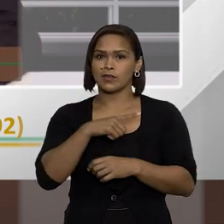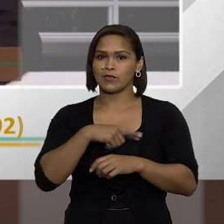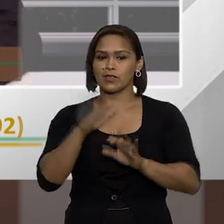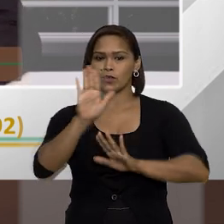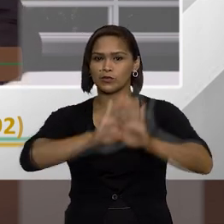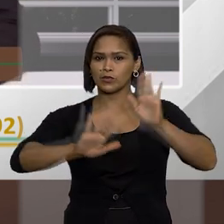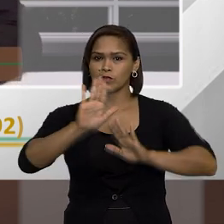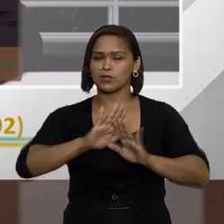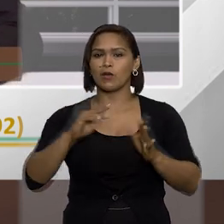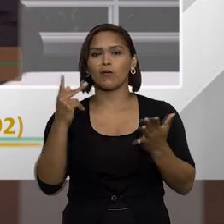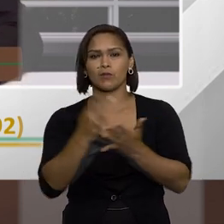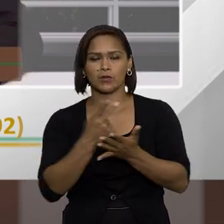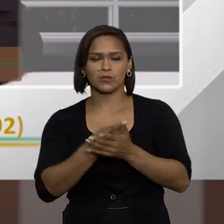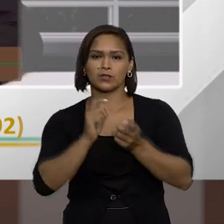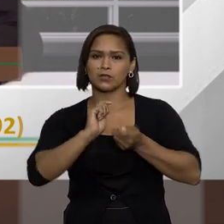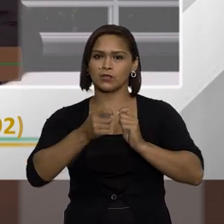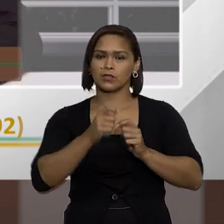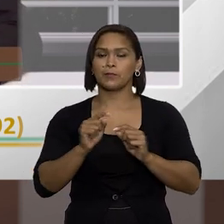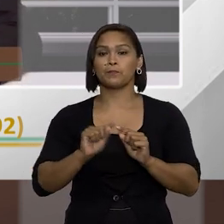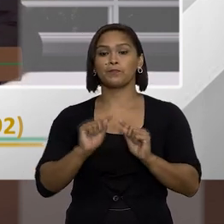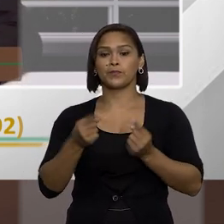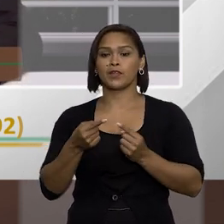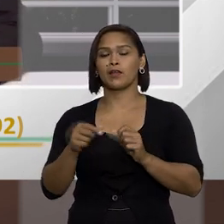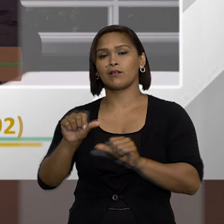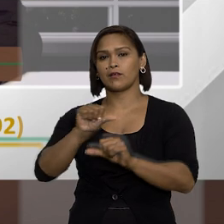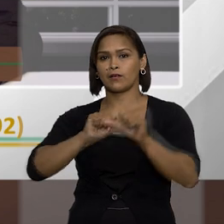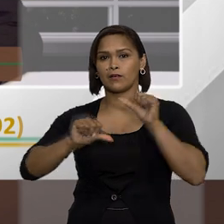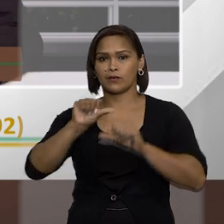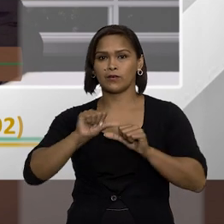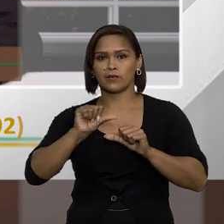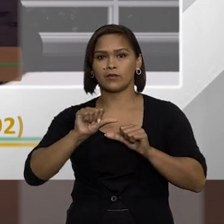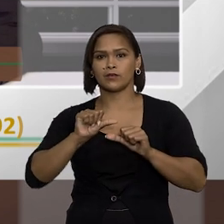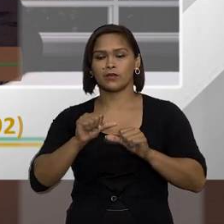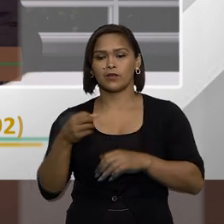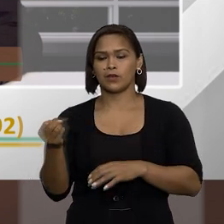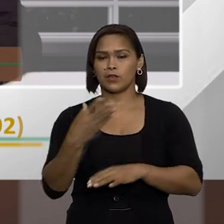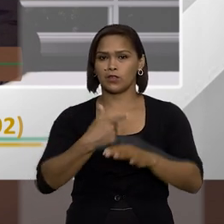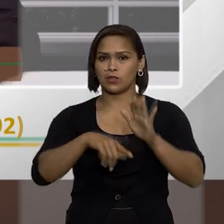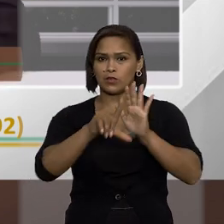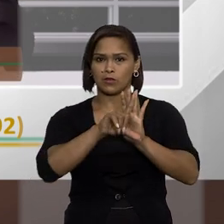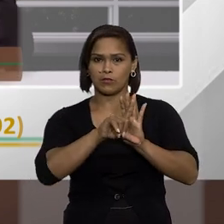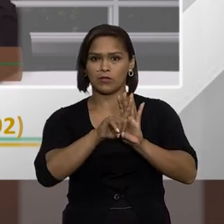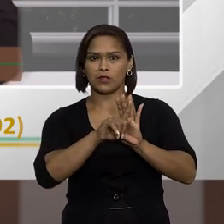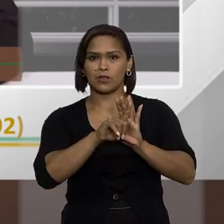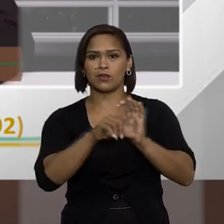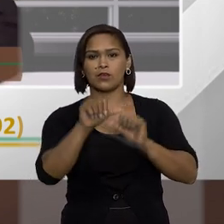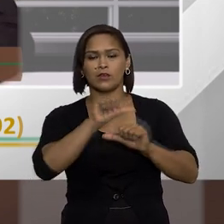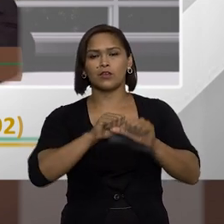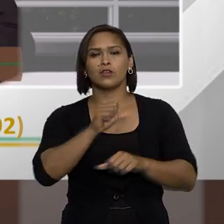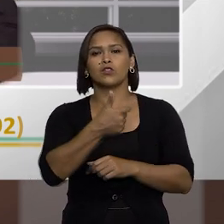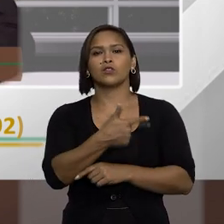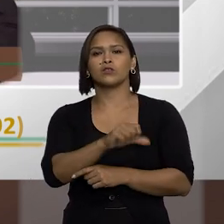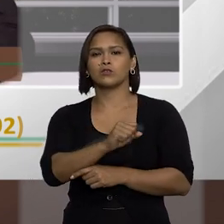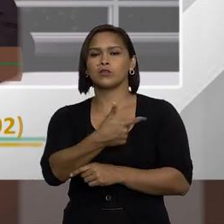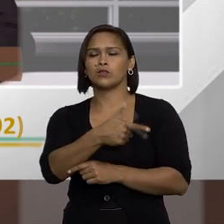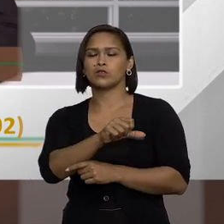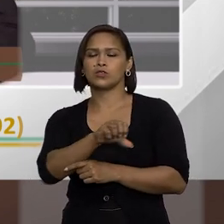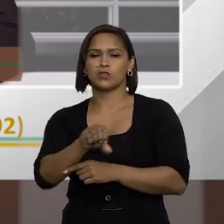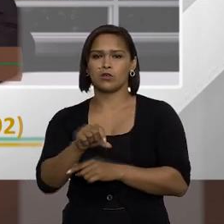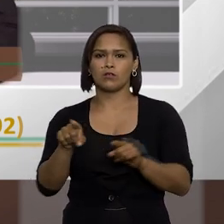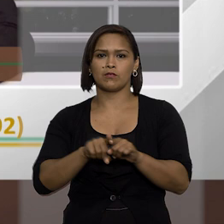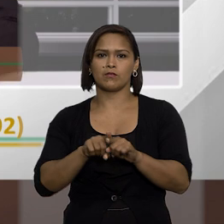então poderia configurar a improbidade a alteração com a nova lei na verdade na mudança do 8.429